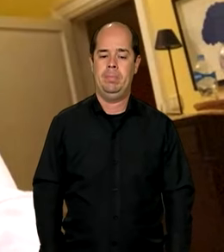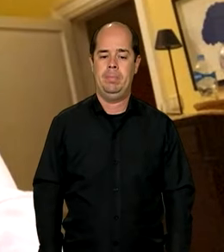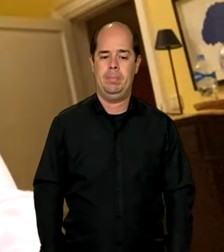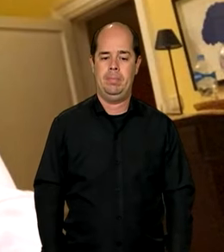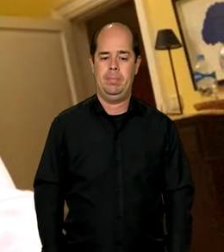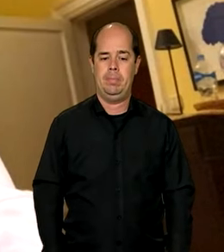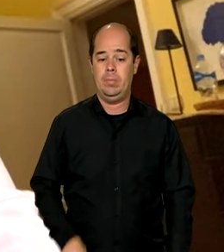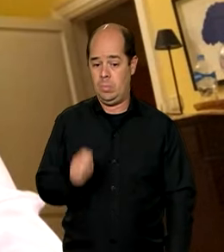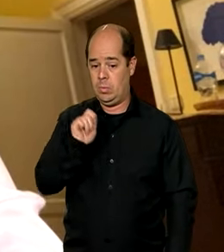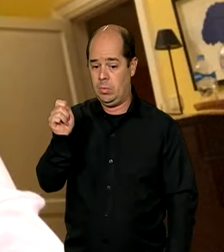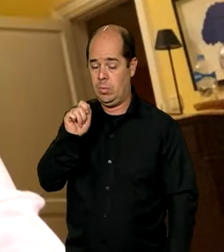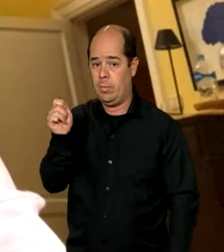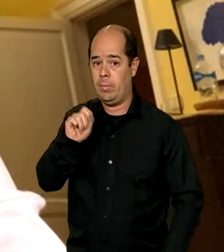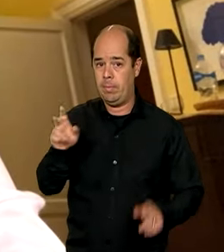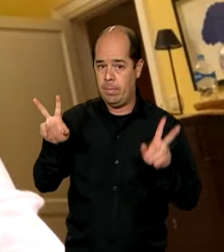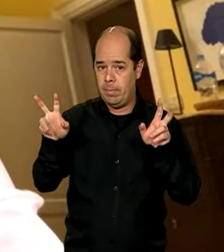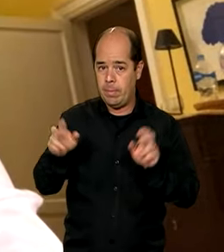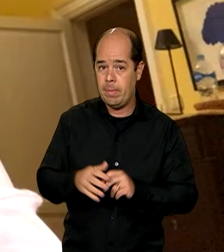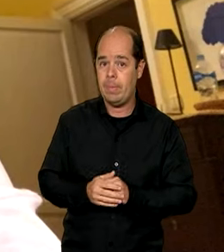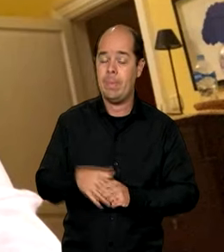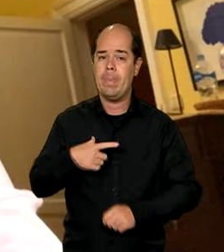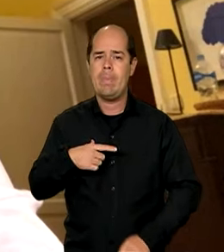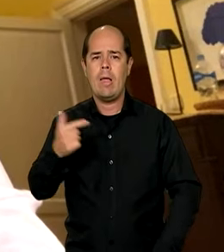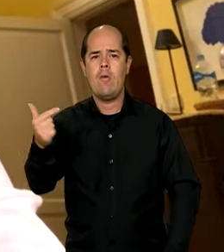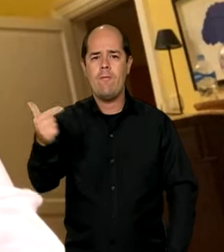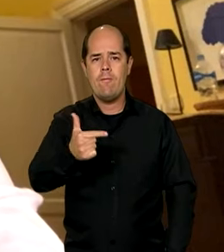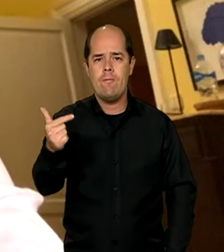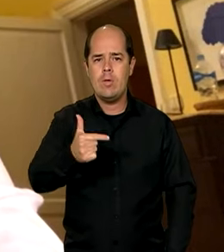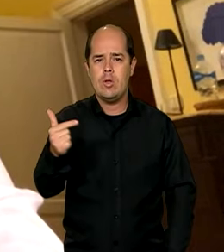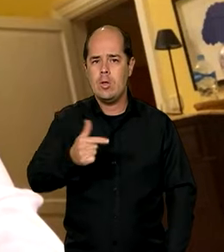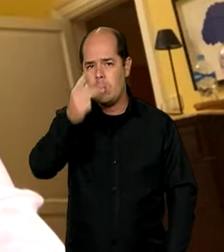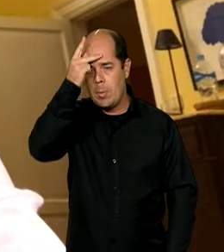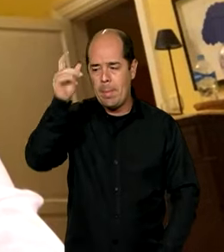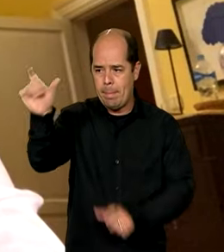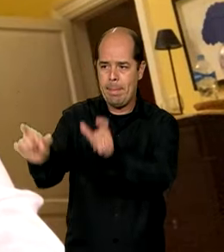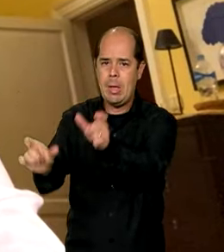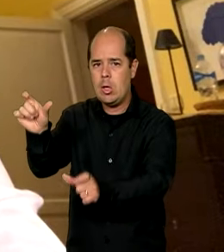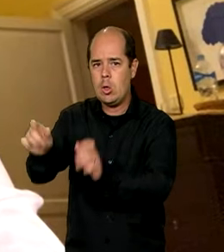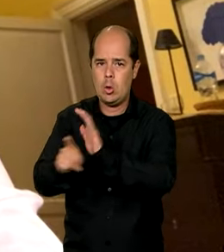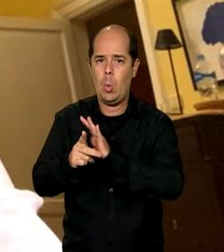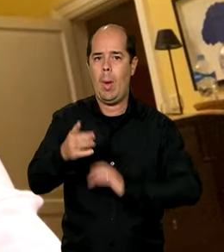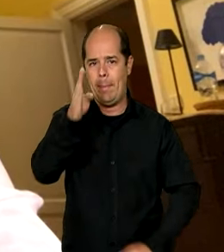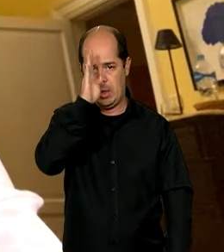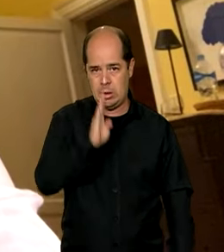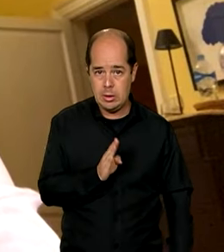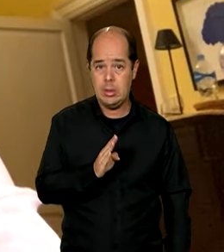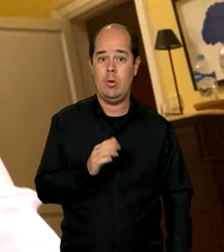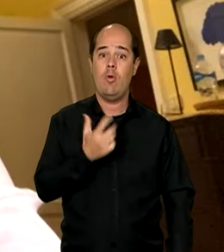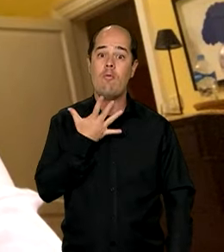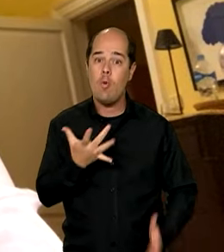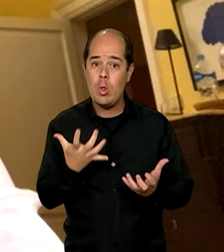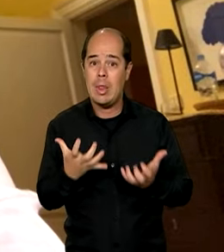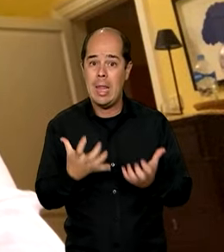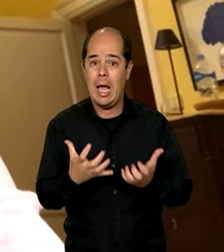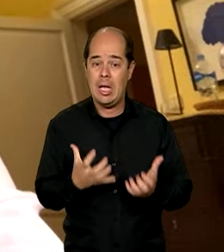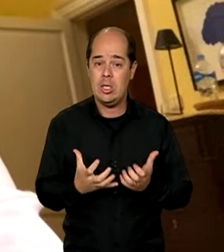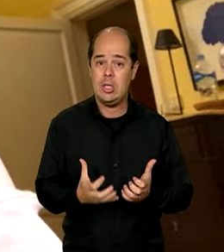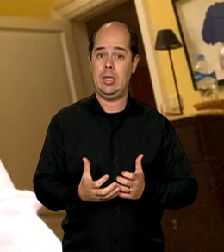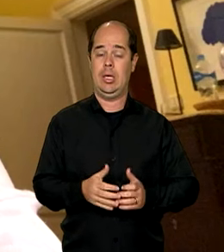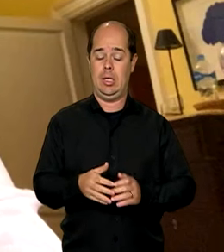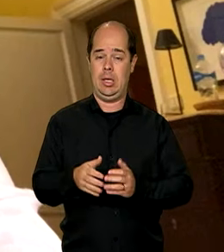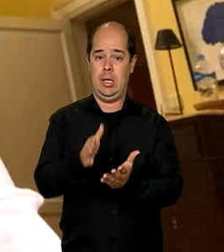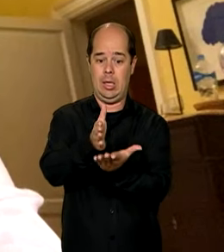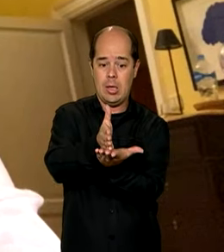São 22 cidadãos brasileiros que tencionam sair de Gaza e ir para vir ao